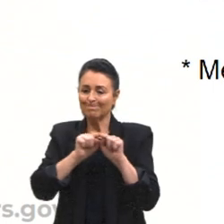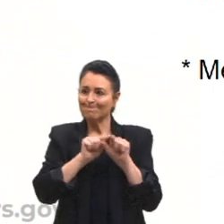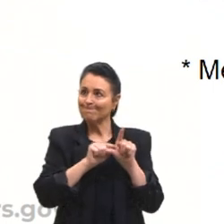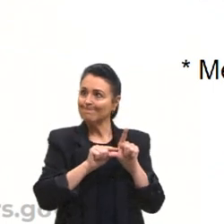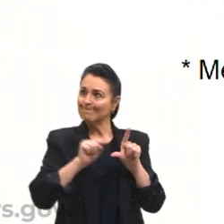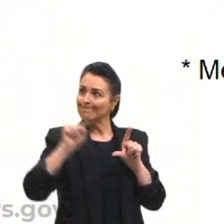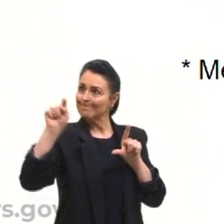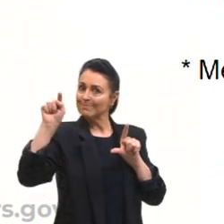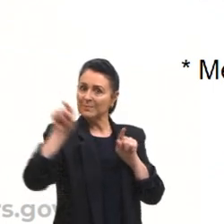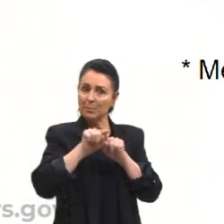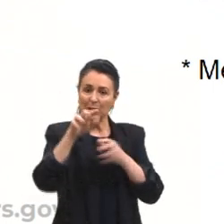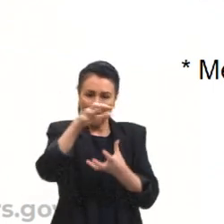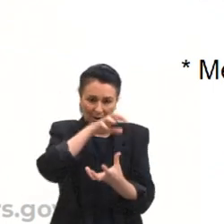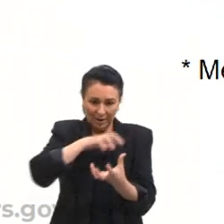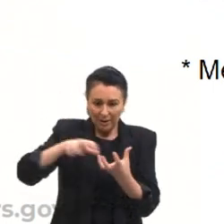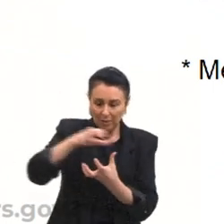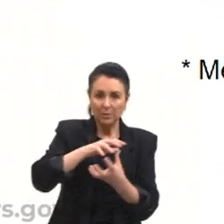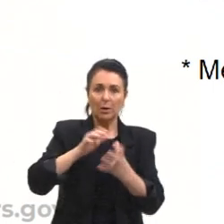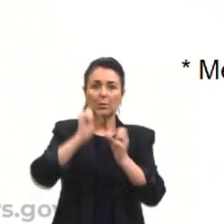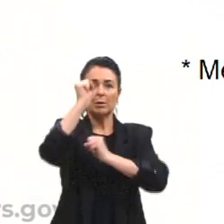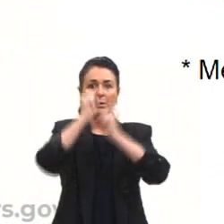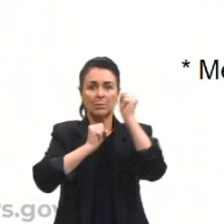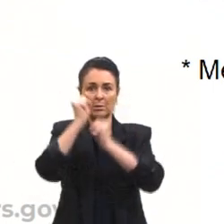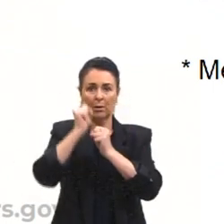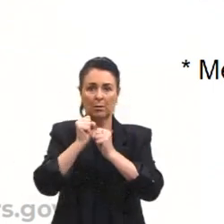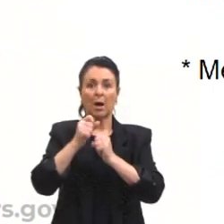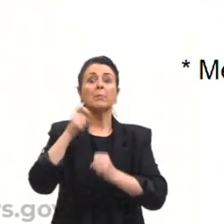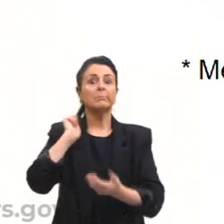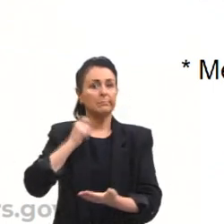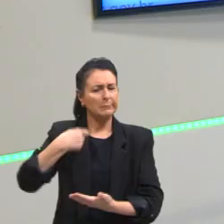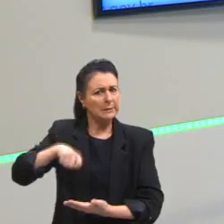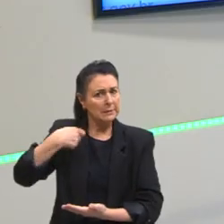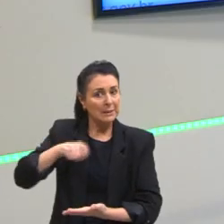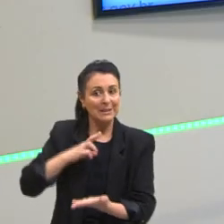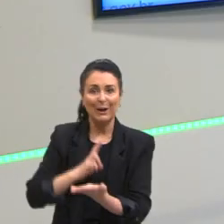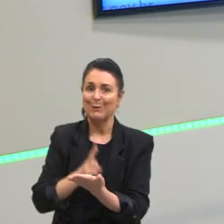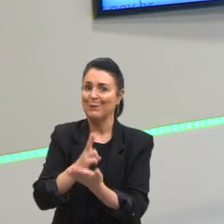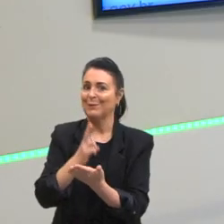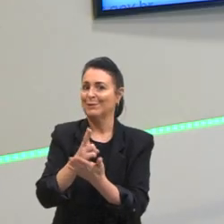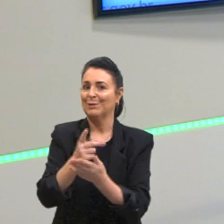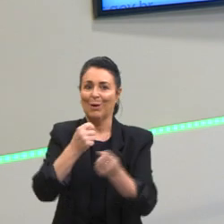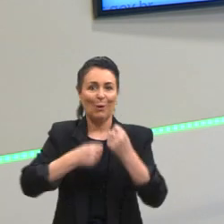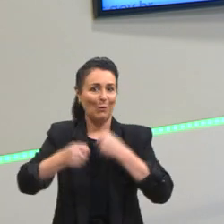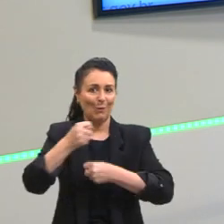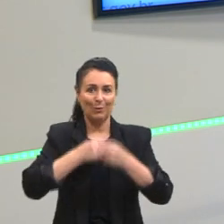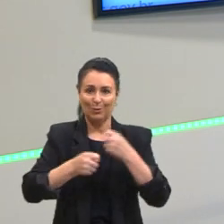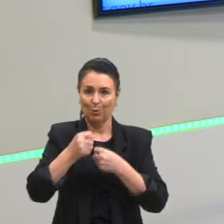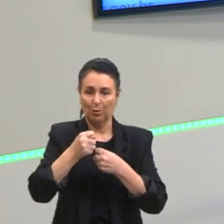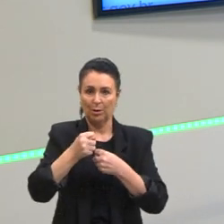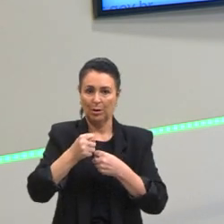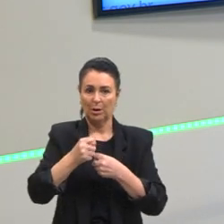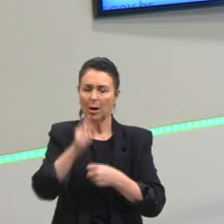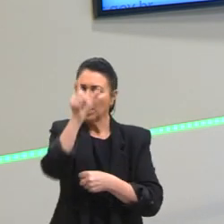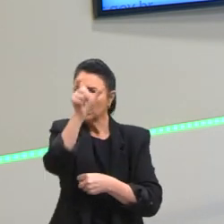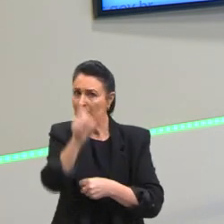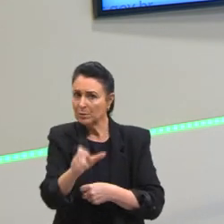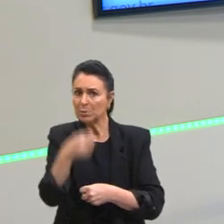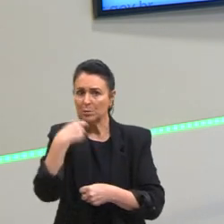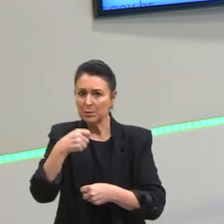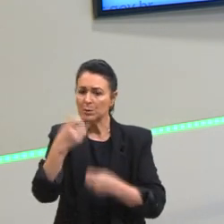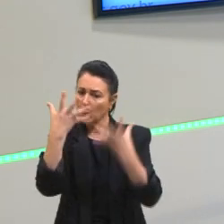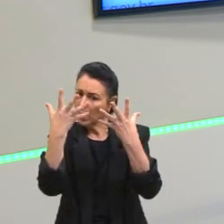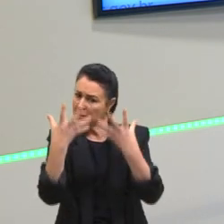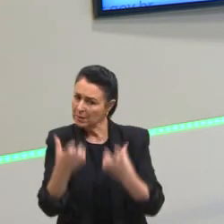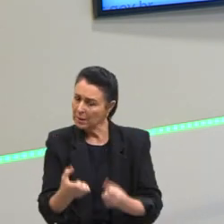Industrial. Então, precisa controlar as pessoas, precisa que as pessoas sejam rentáveis, sejam dóceis e que